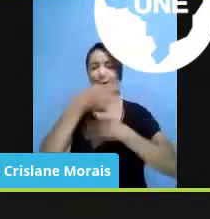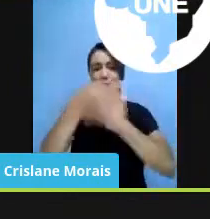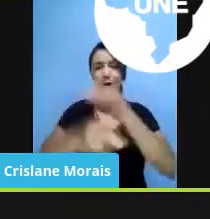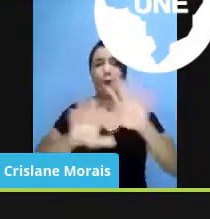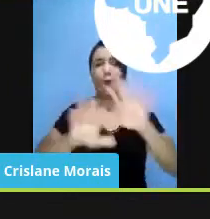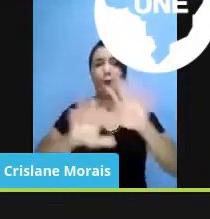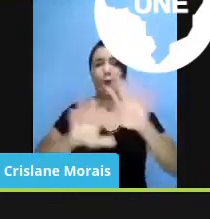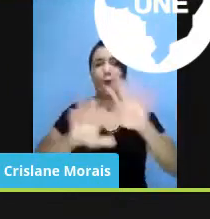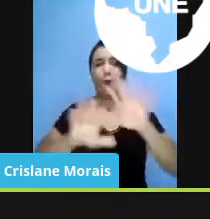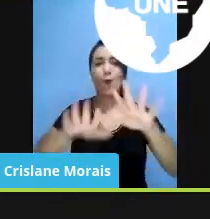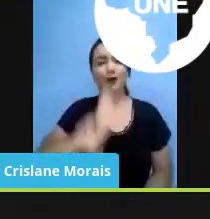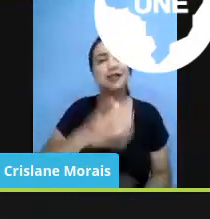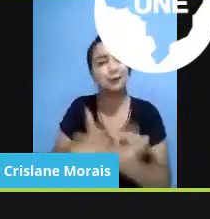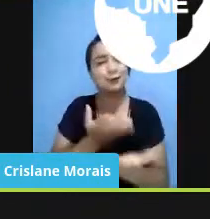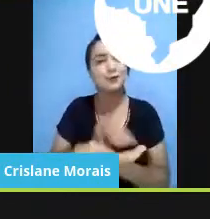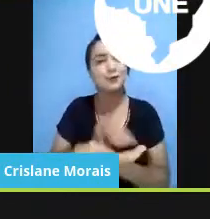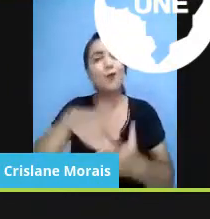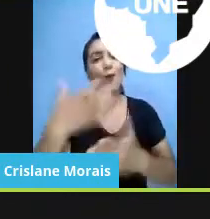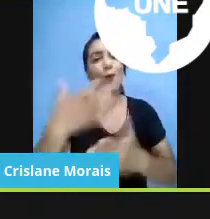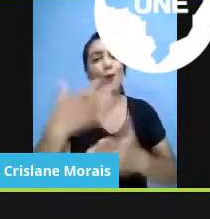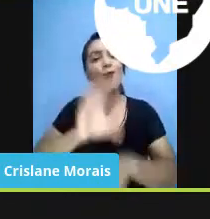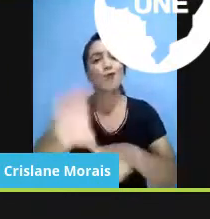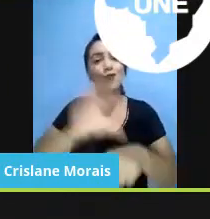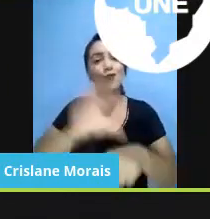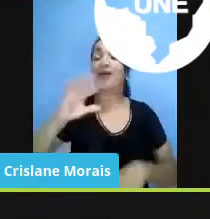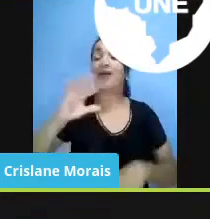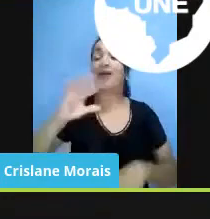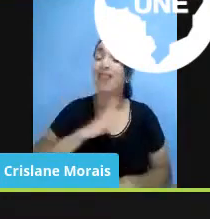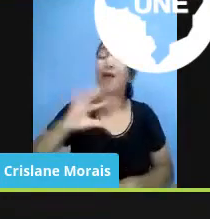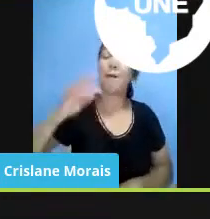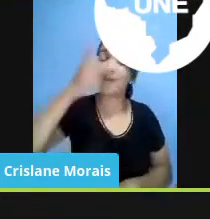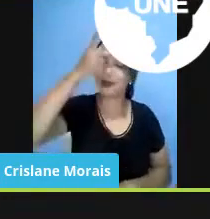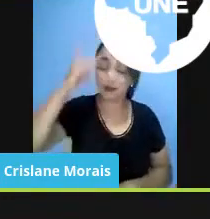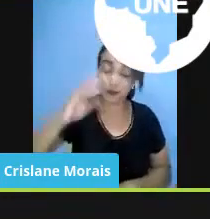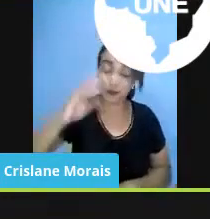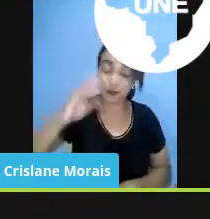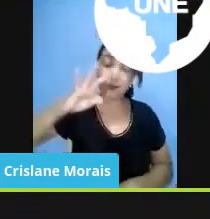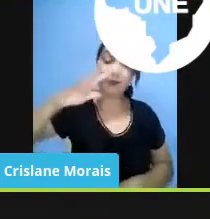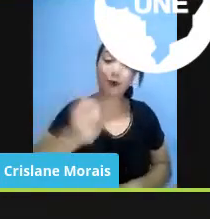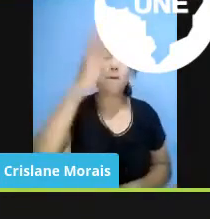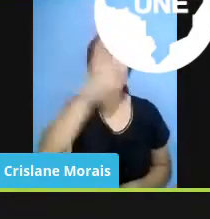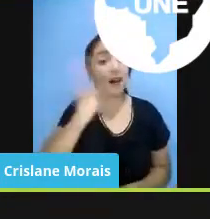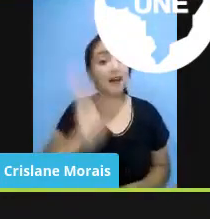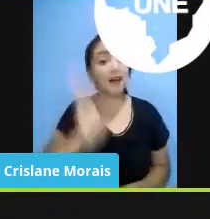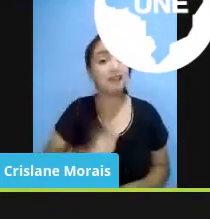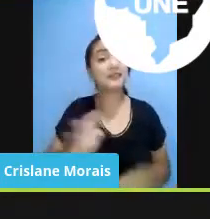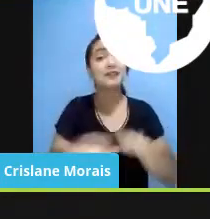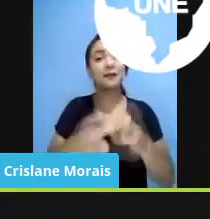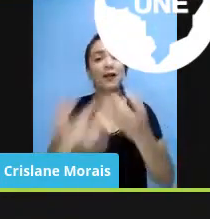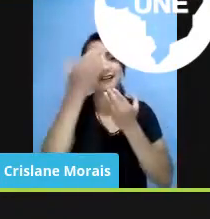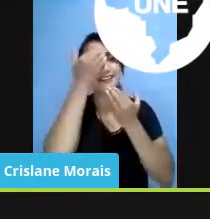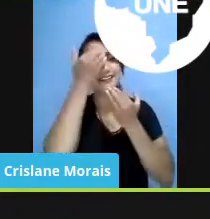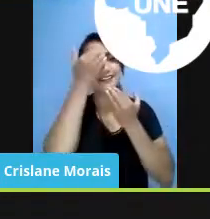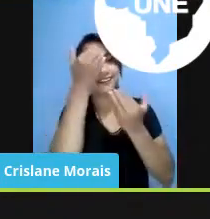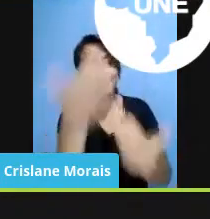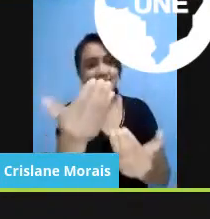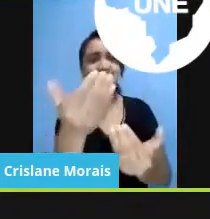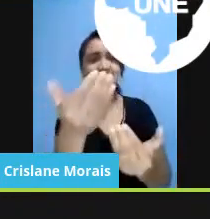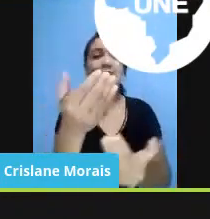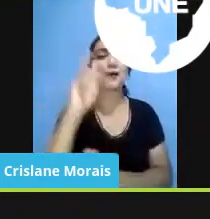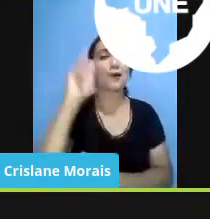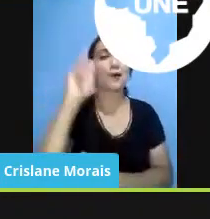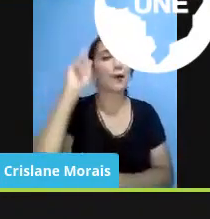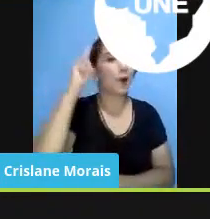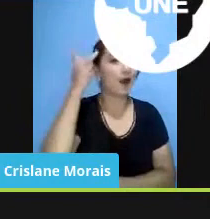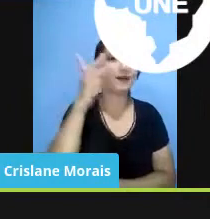que é, e aí a gente vê que tem gente de todo o Brasil. Muito legal. E também queria agradecer ao Heron e a Cristiane, que são